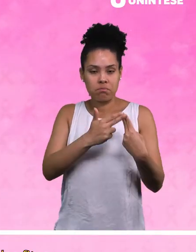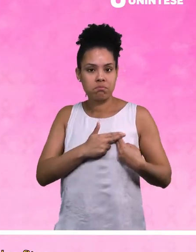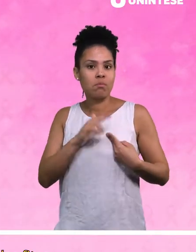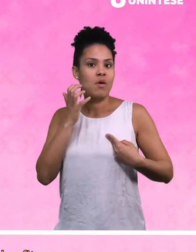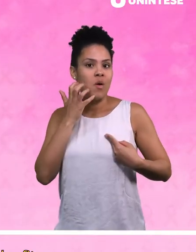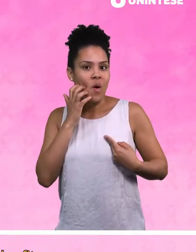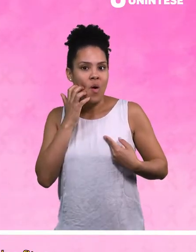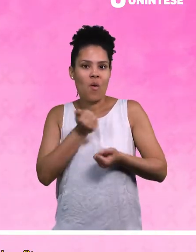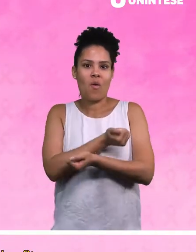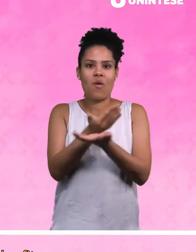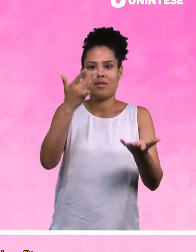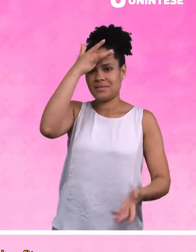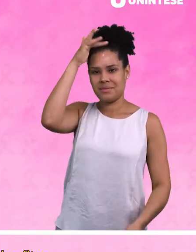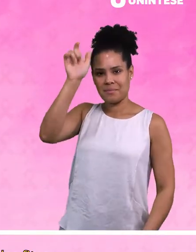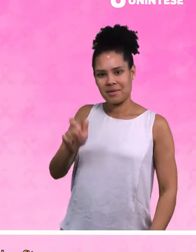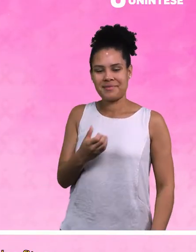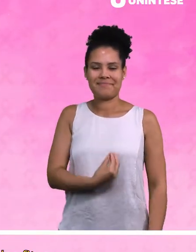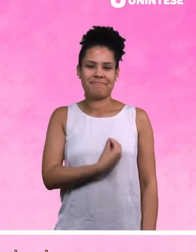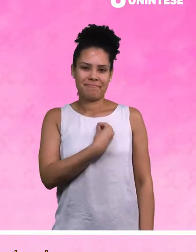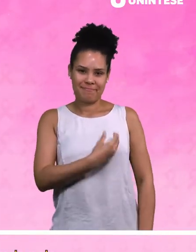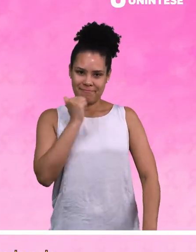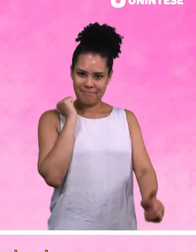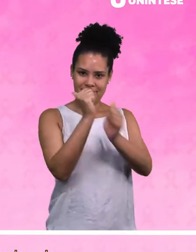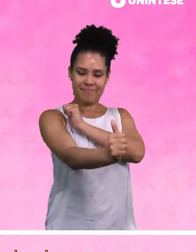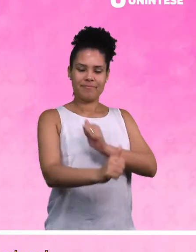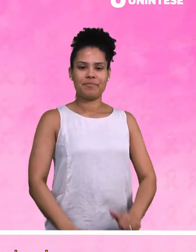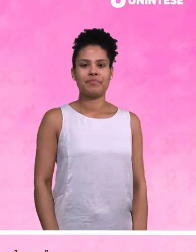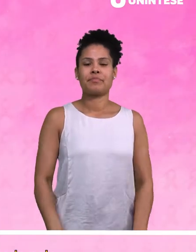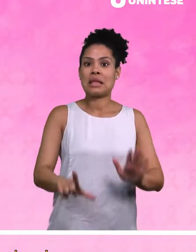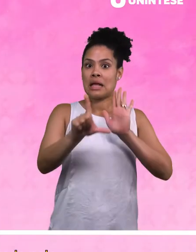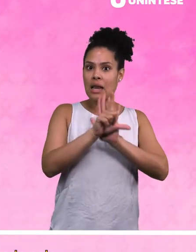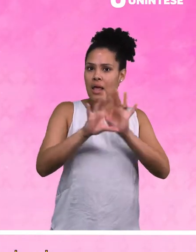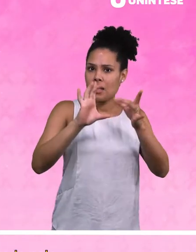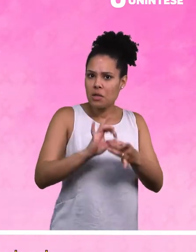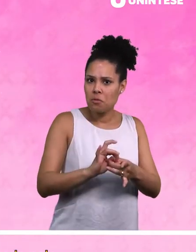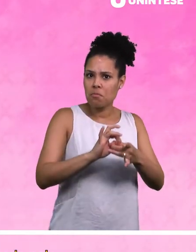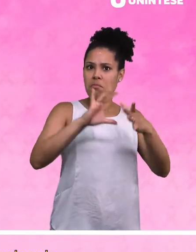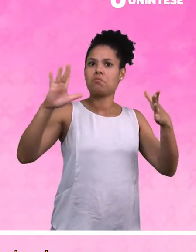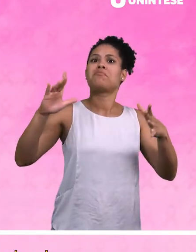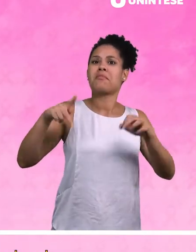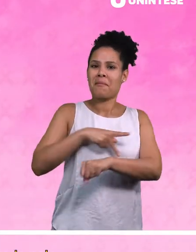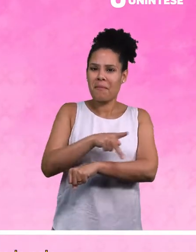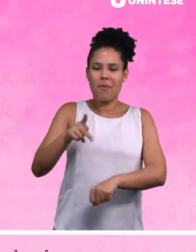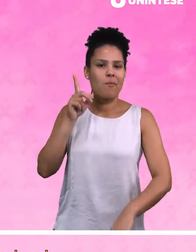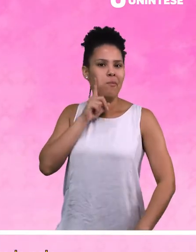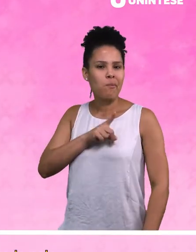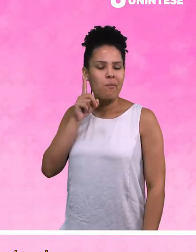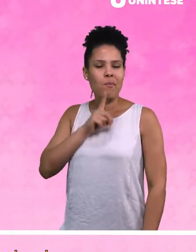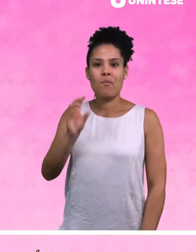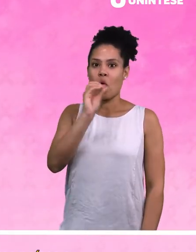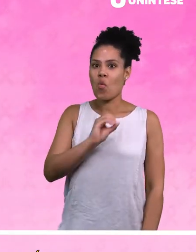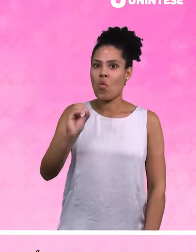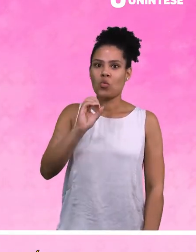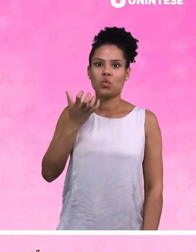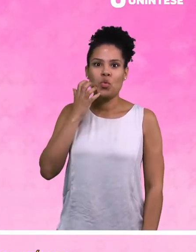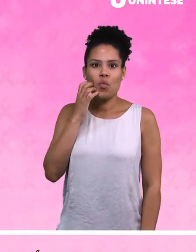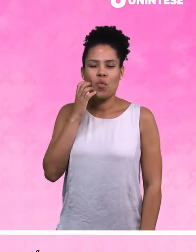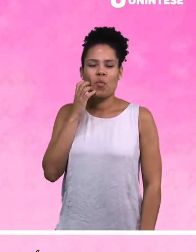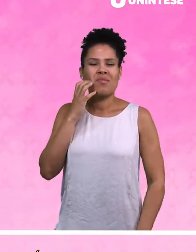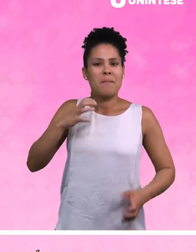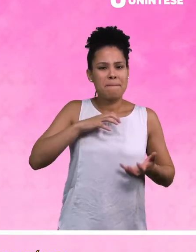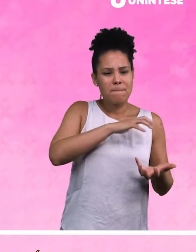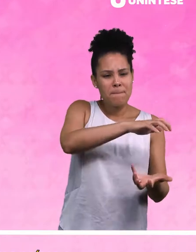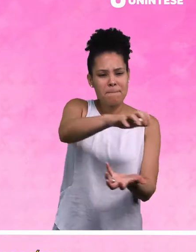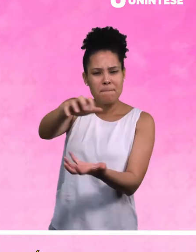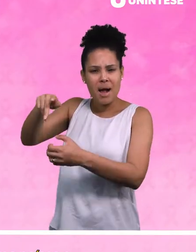fitas nessa cor para os participantes. E depois que a campanha foi aprovada pelo Congresso Norte-Americano, o Outubro Rosa